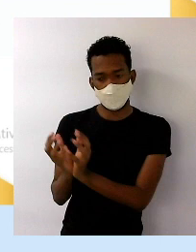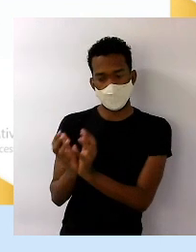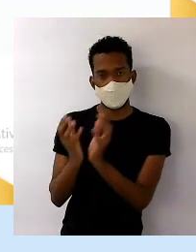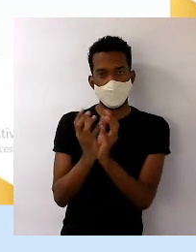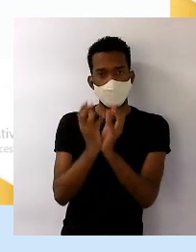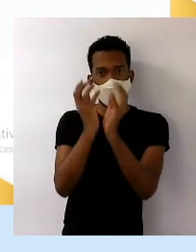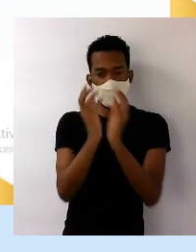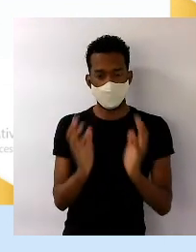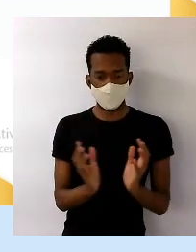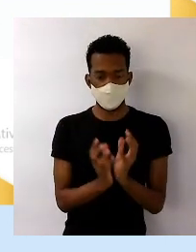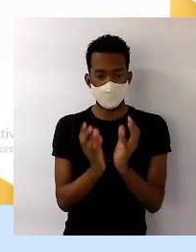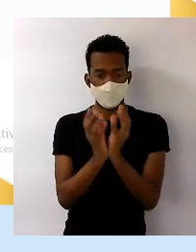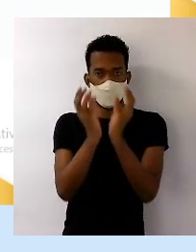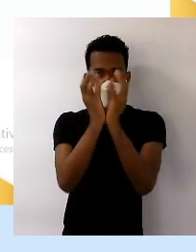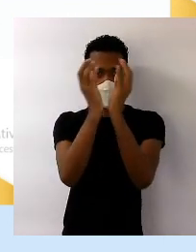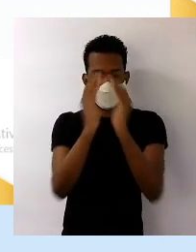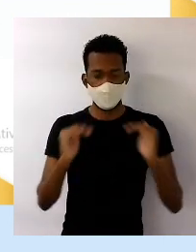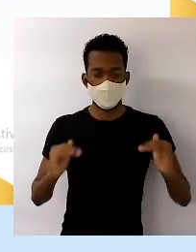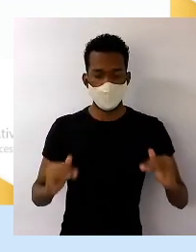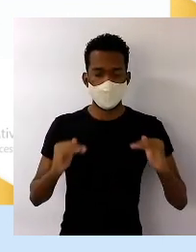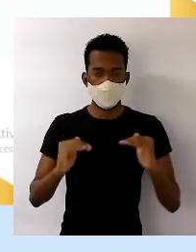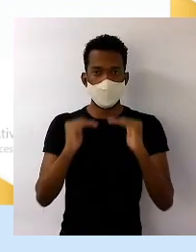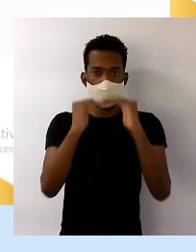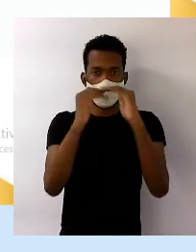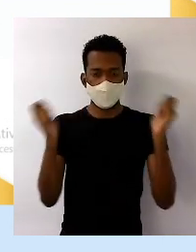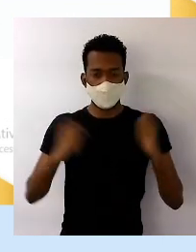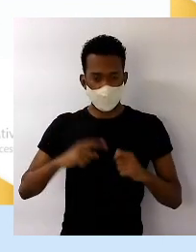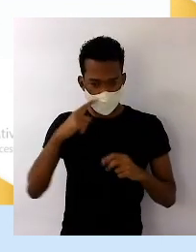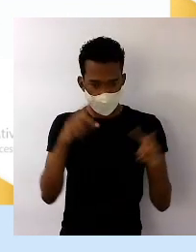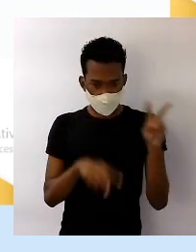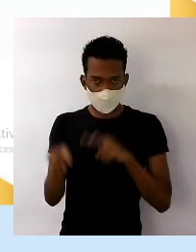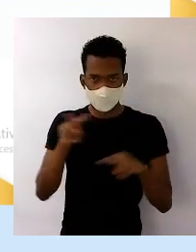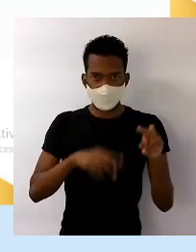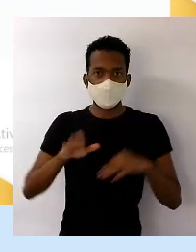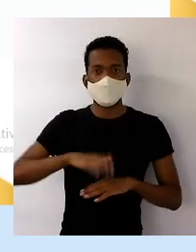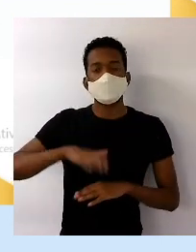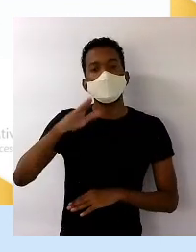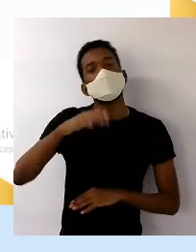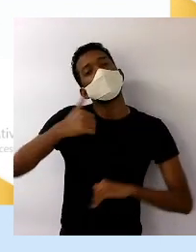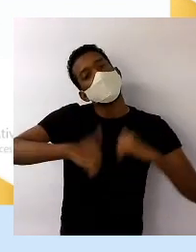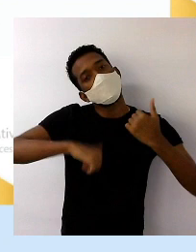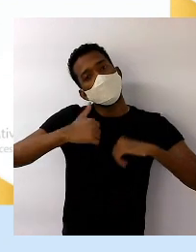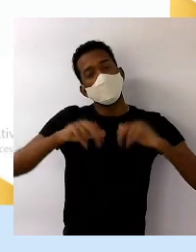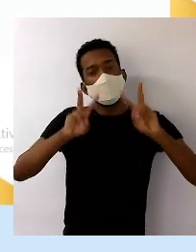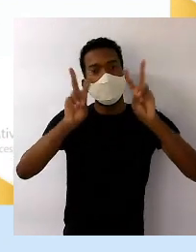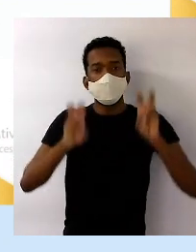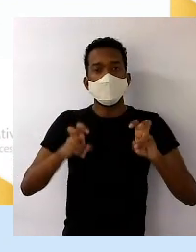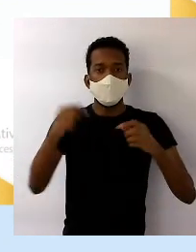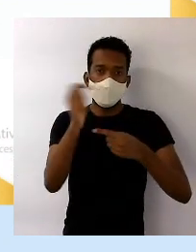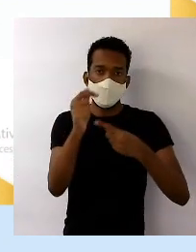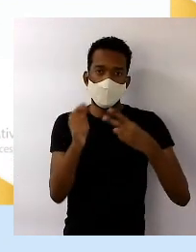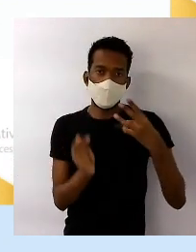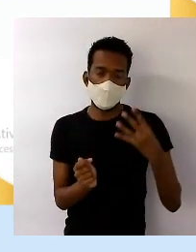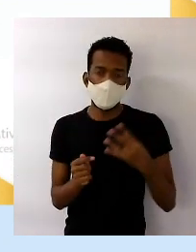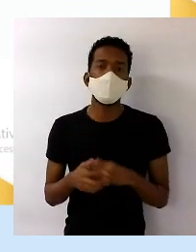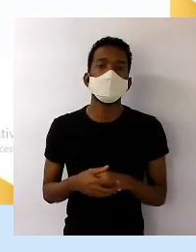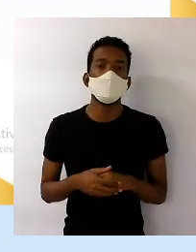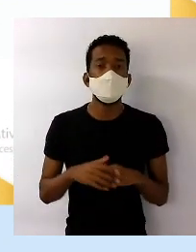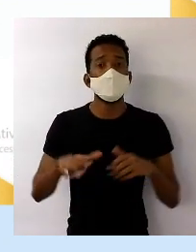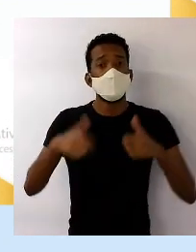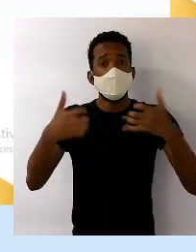modo a permitir uma melhor análise das questões. Pirâmide etária, eu explicar a vocês.